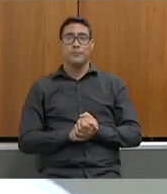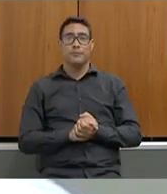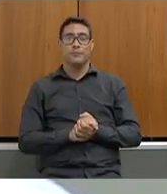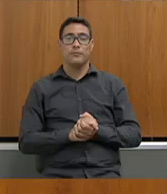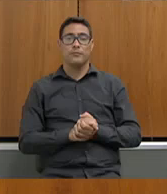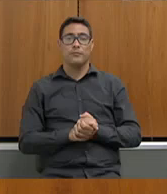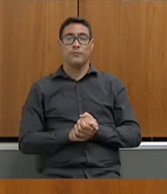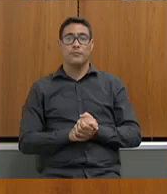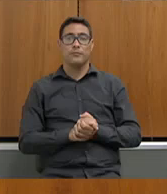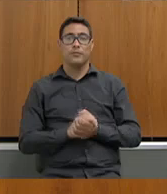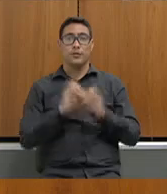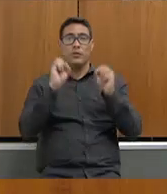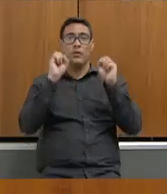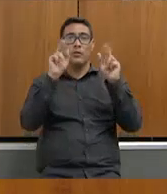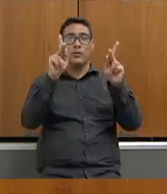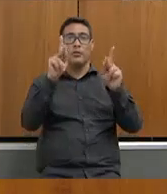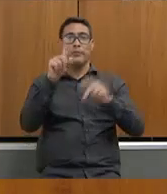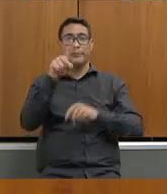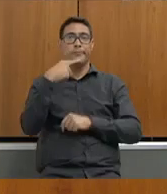ok deputado